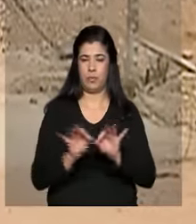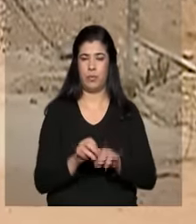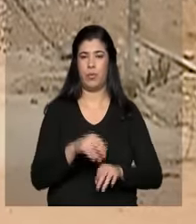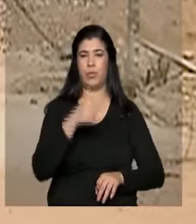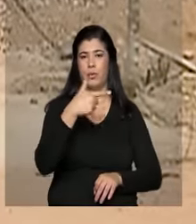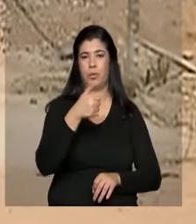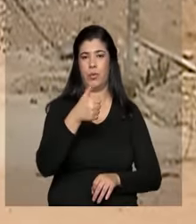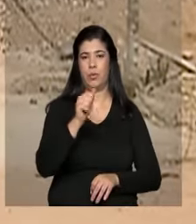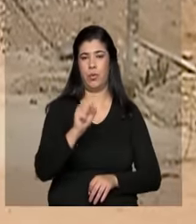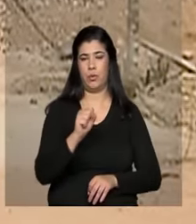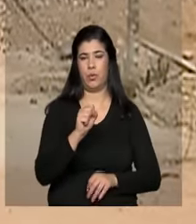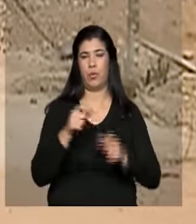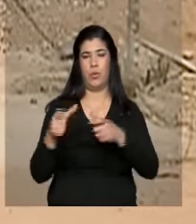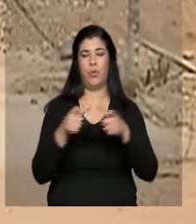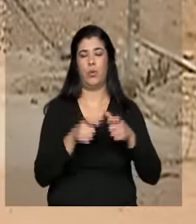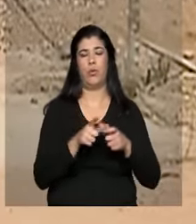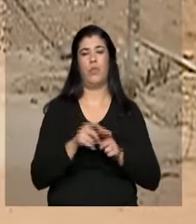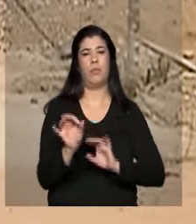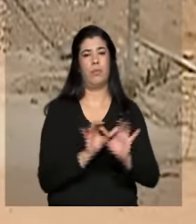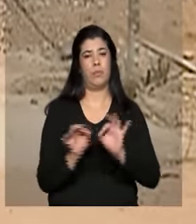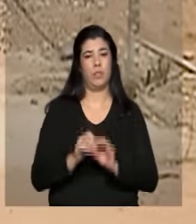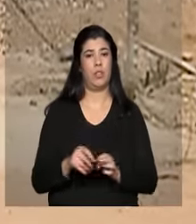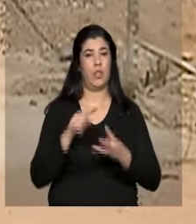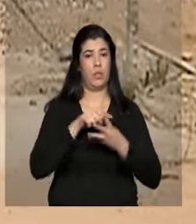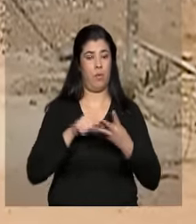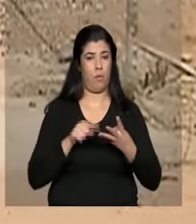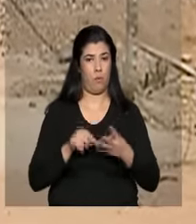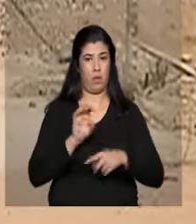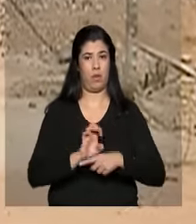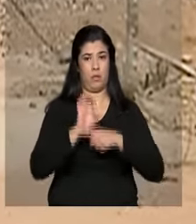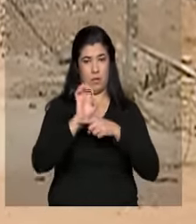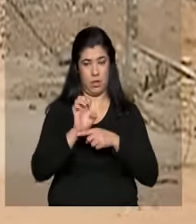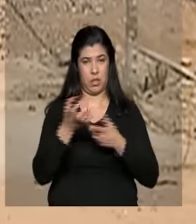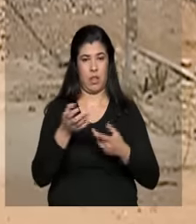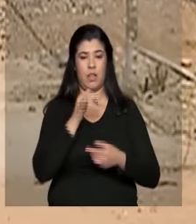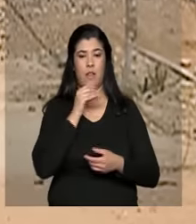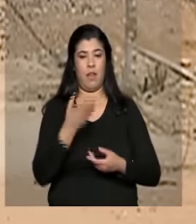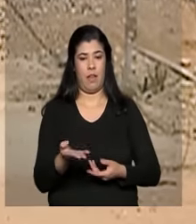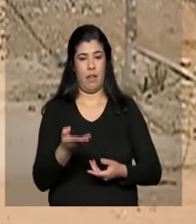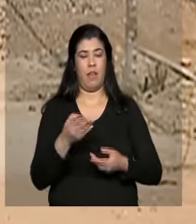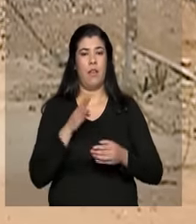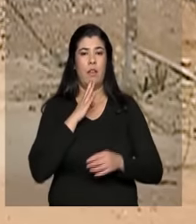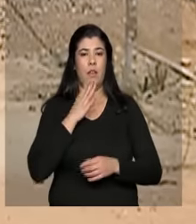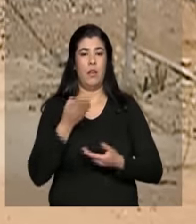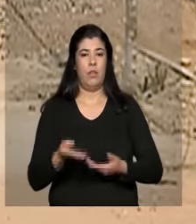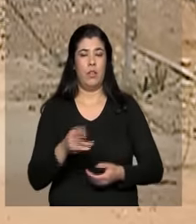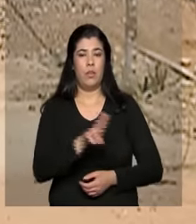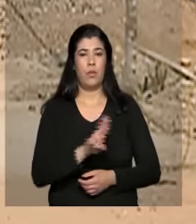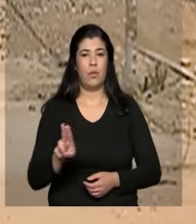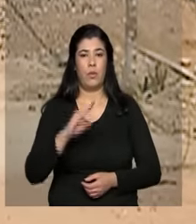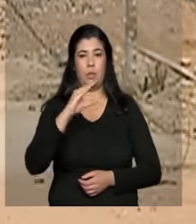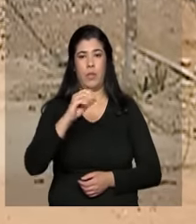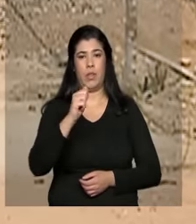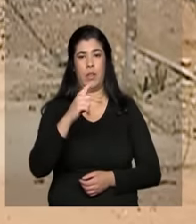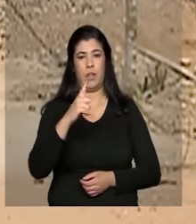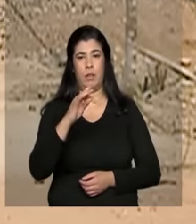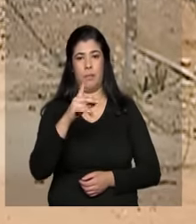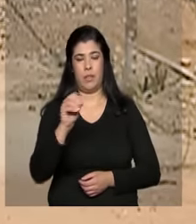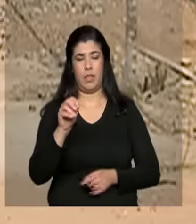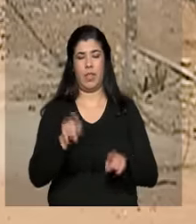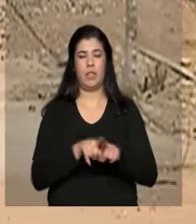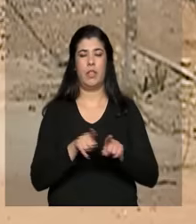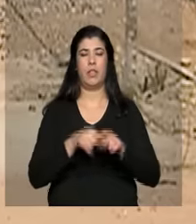estados do Ceará, Paraíba e Pernambuco. Esta é a Vila Produtiva Rural Captação, que fica na zona rural de